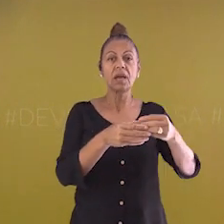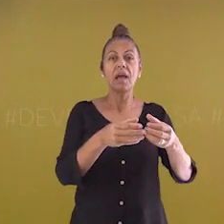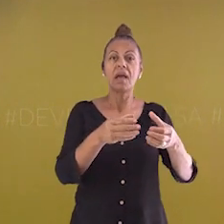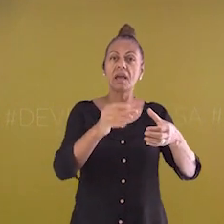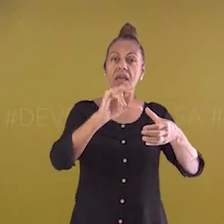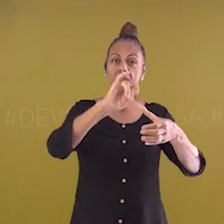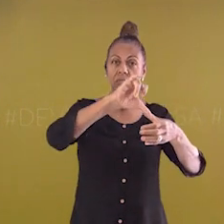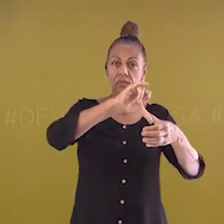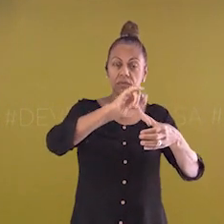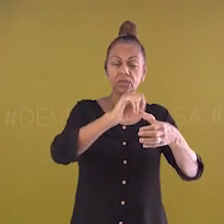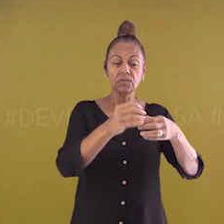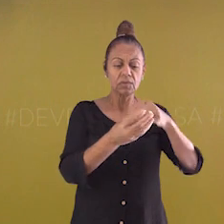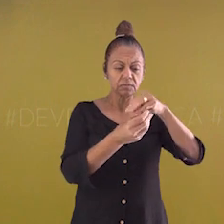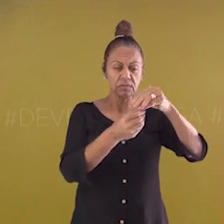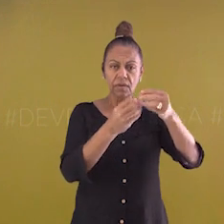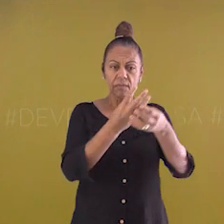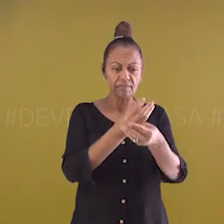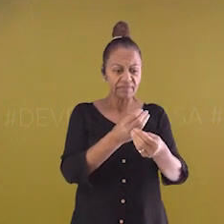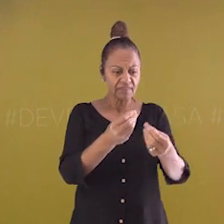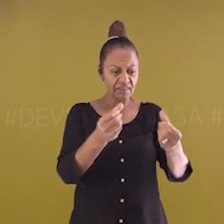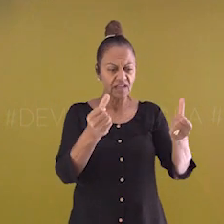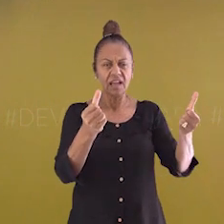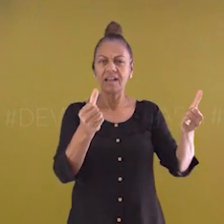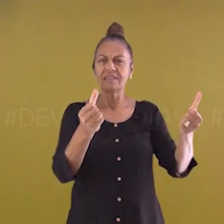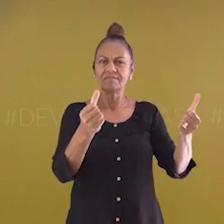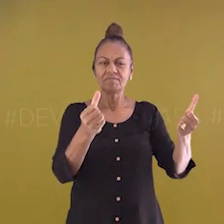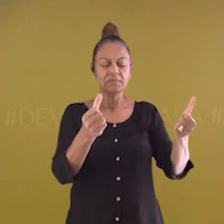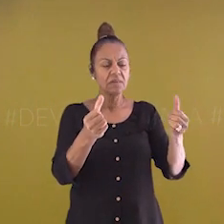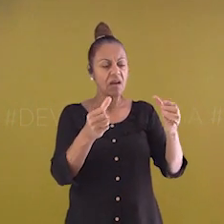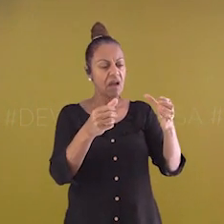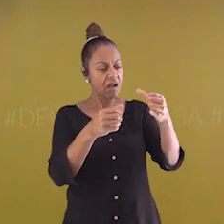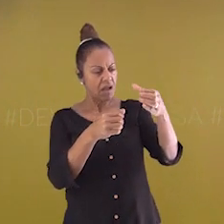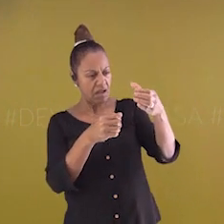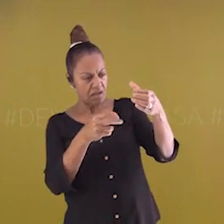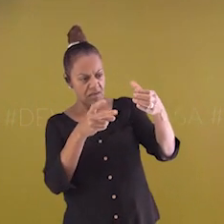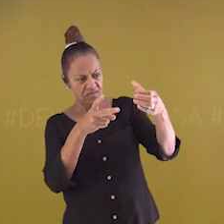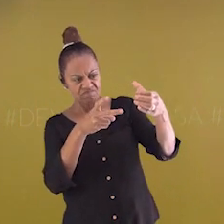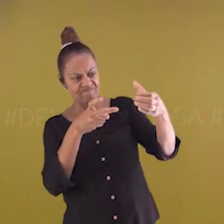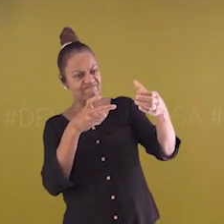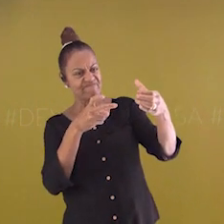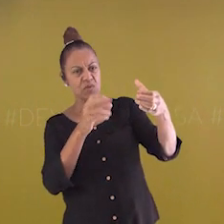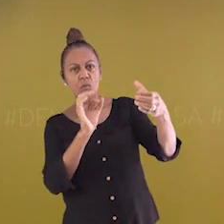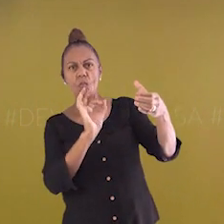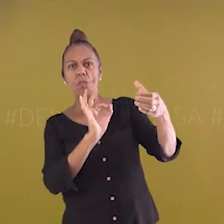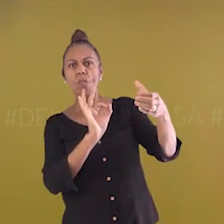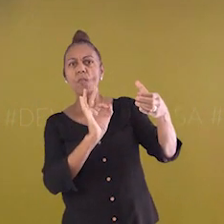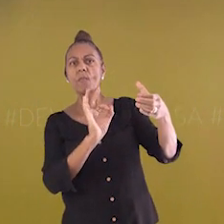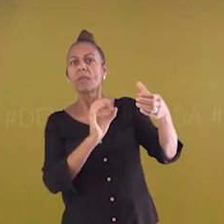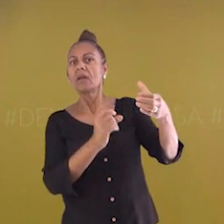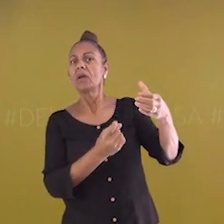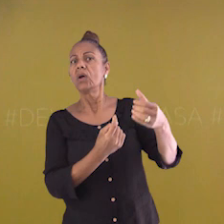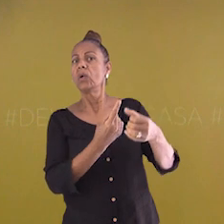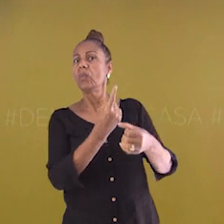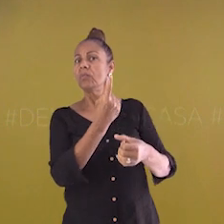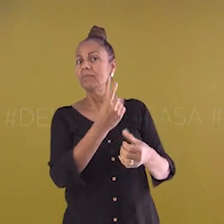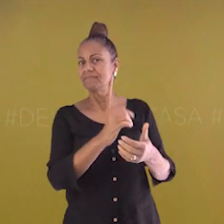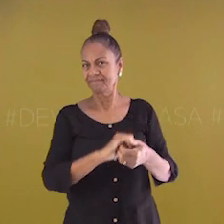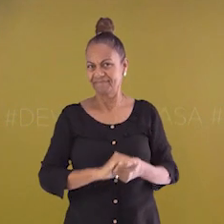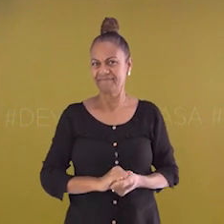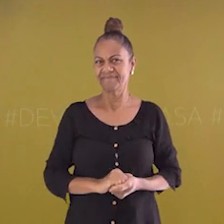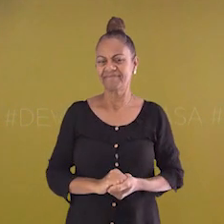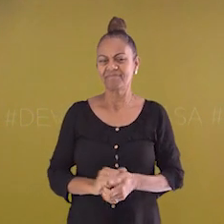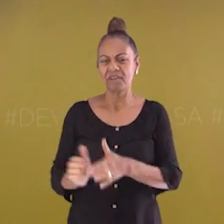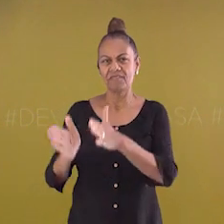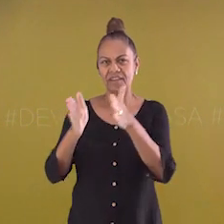diferenciar as substâncias que as compõem. Essas misturas homogêneas apresentam